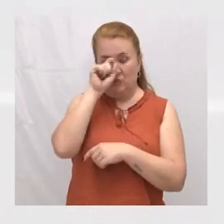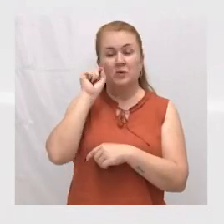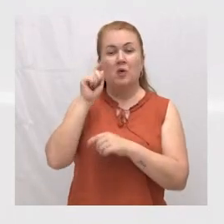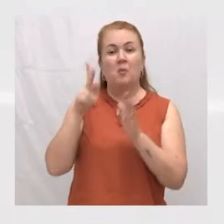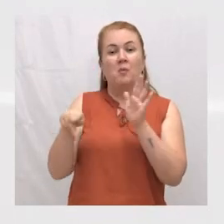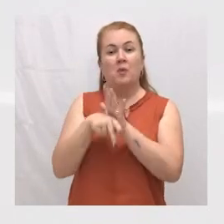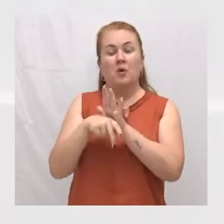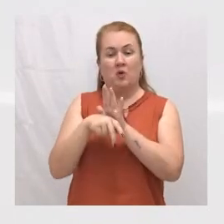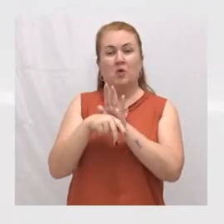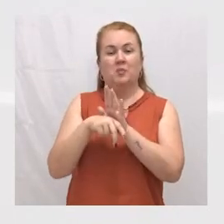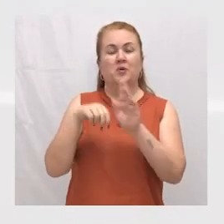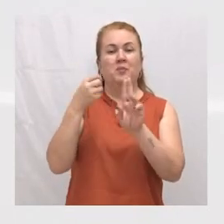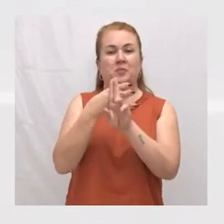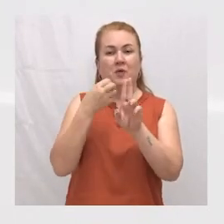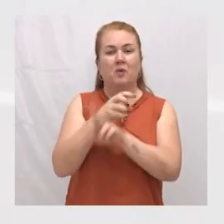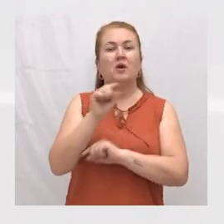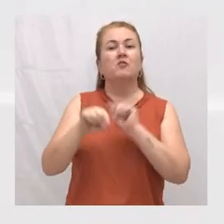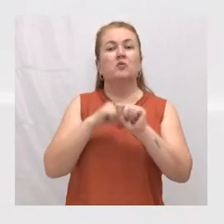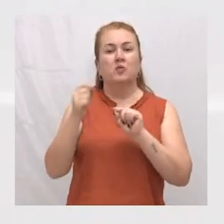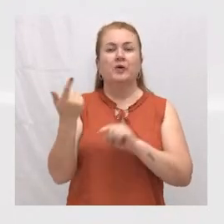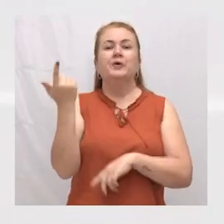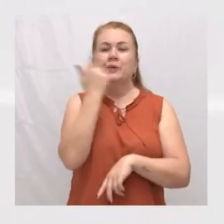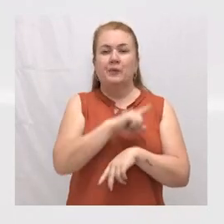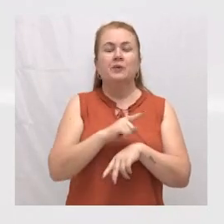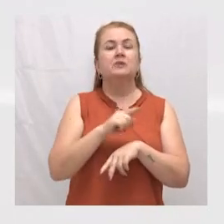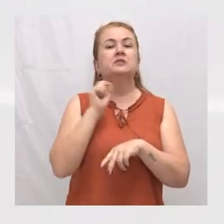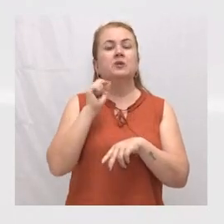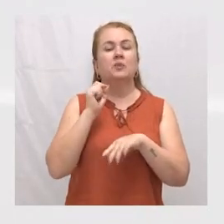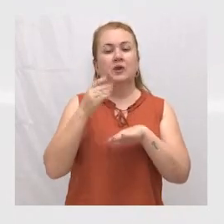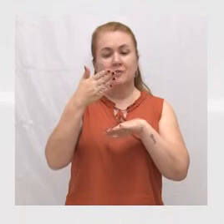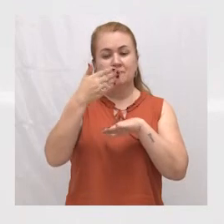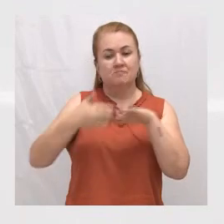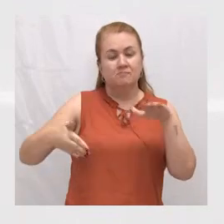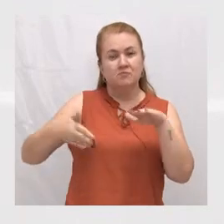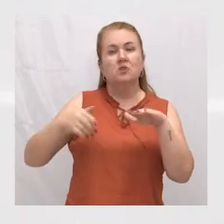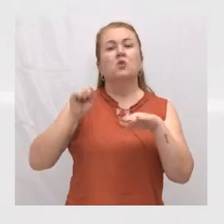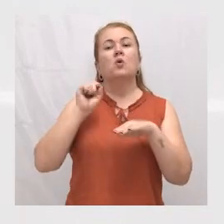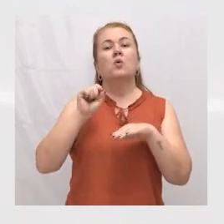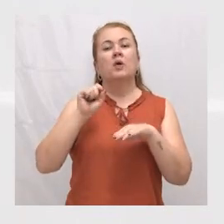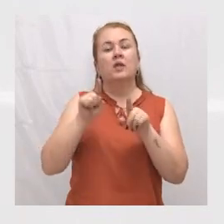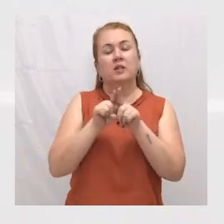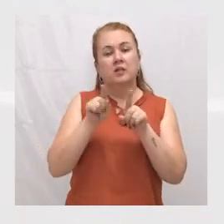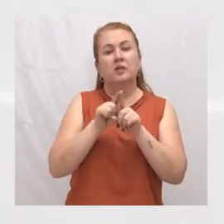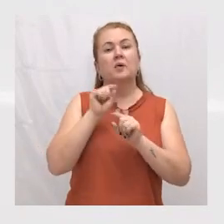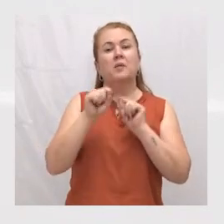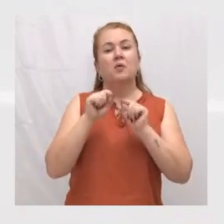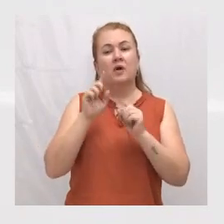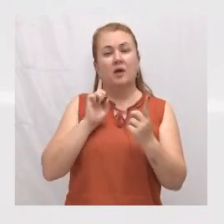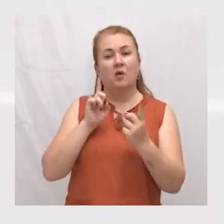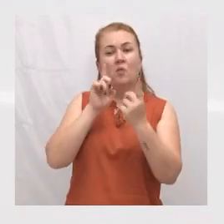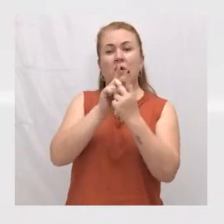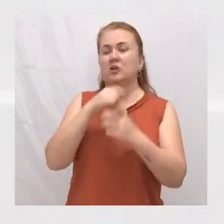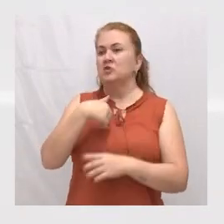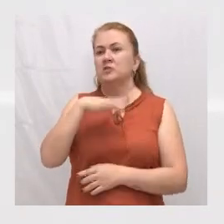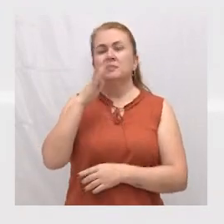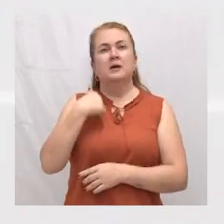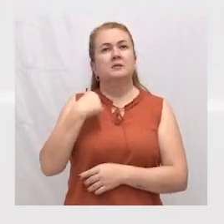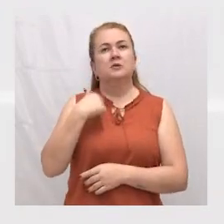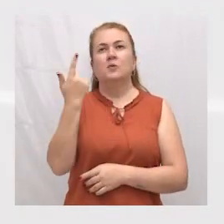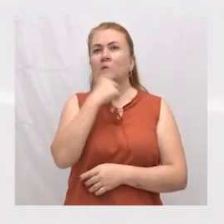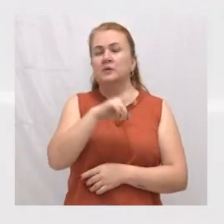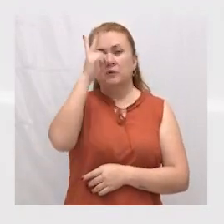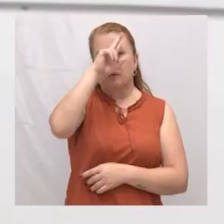retirar ele dali, teve a amputação desse membro, e foi um dos atendimentos que mais marcou aqui a gente na